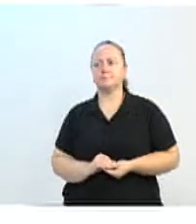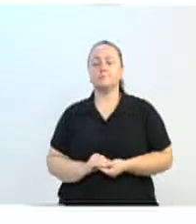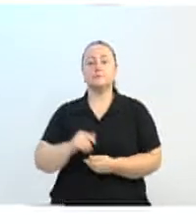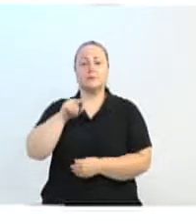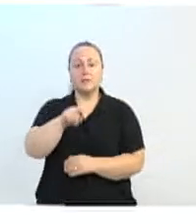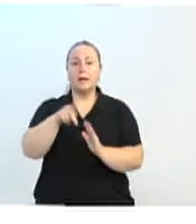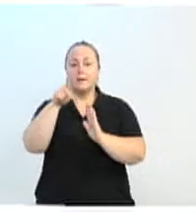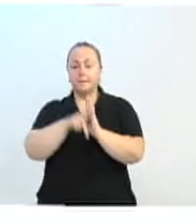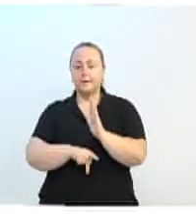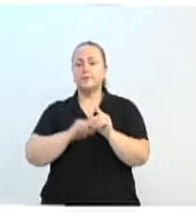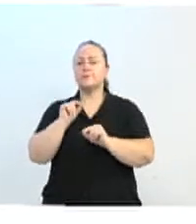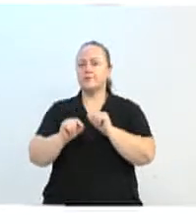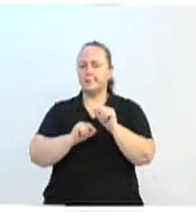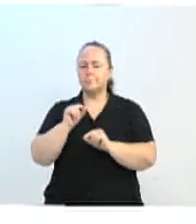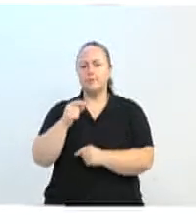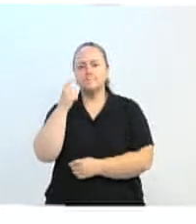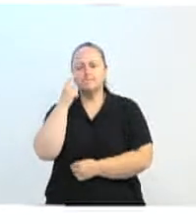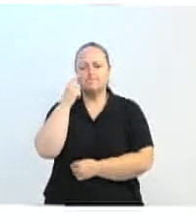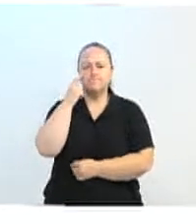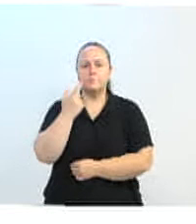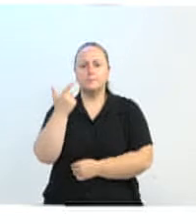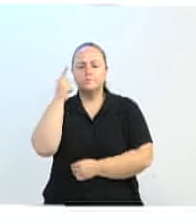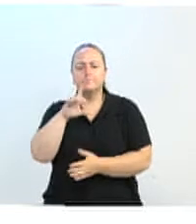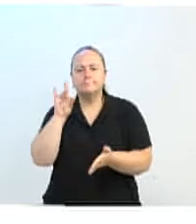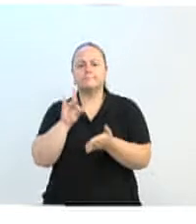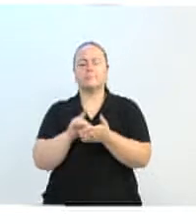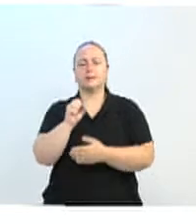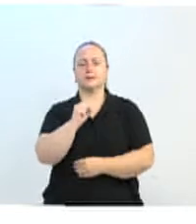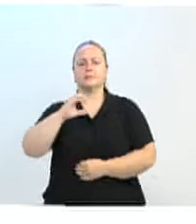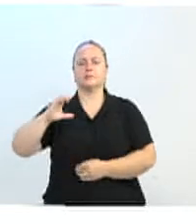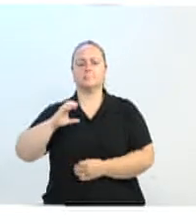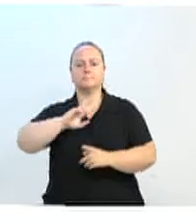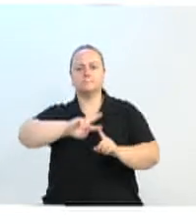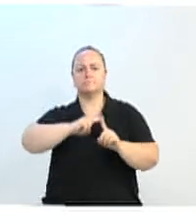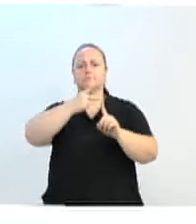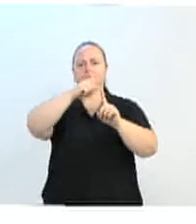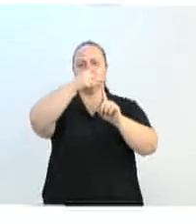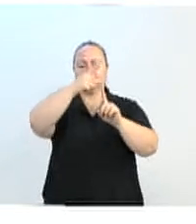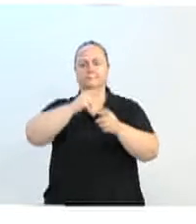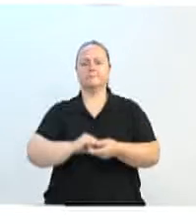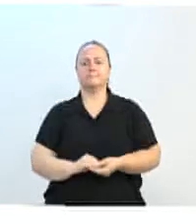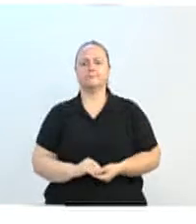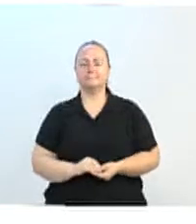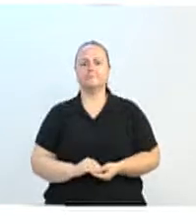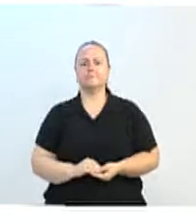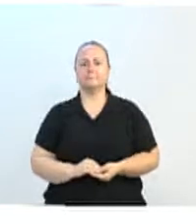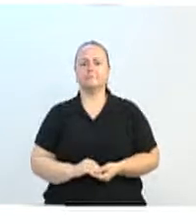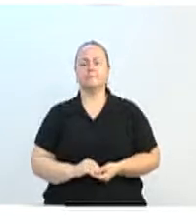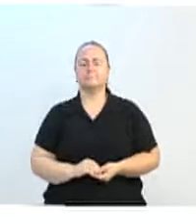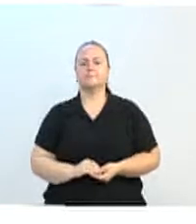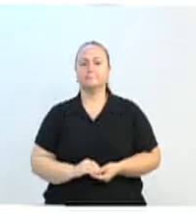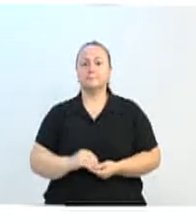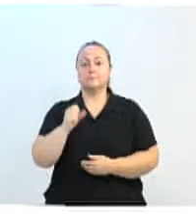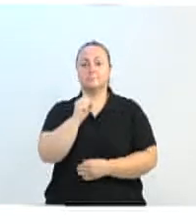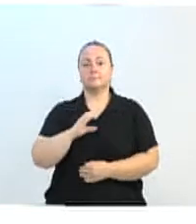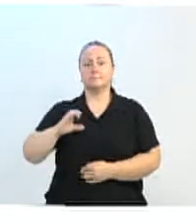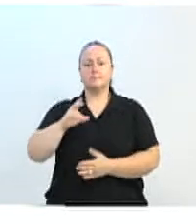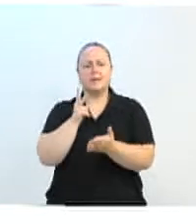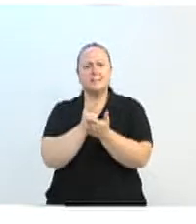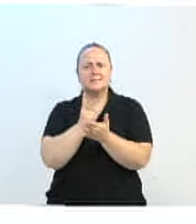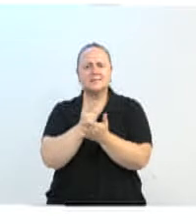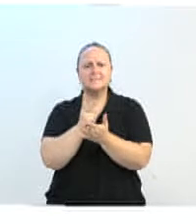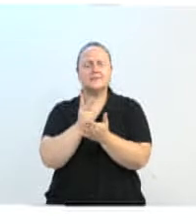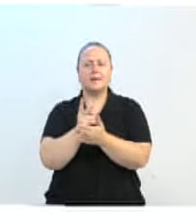busca para fazer o Estado de Santa Catarina um Estado ainda mais inovador. Santa Catarina sempre foi um Estado bastante